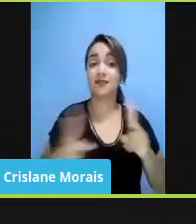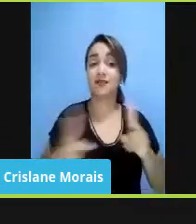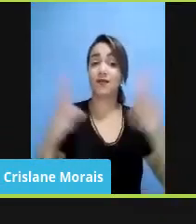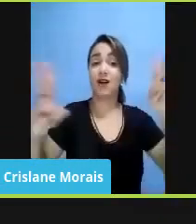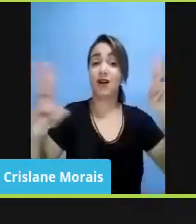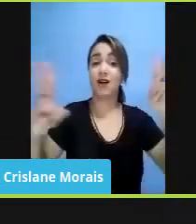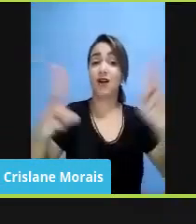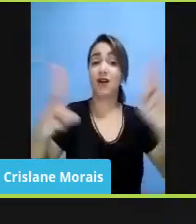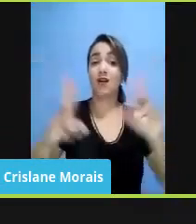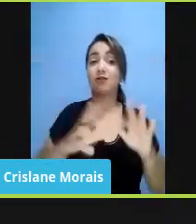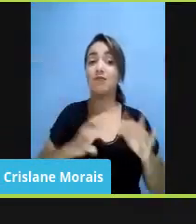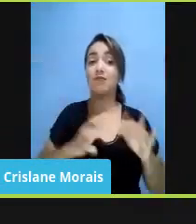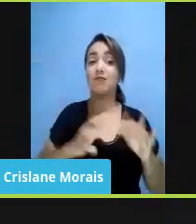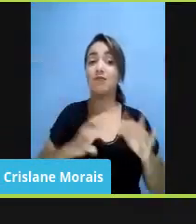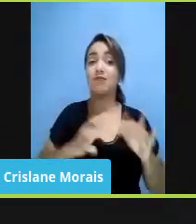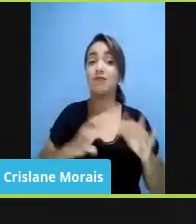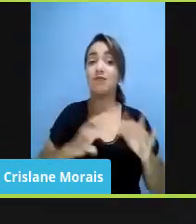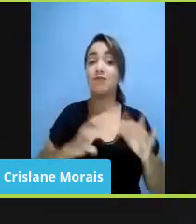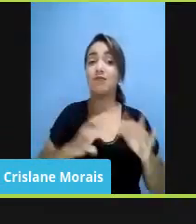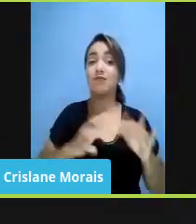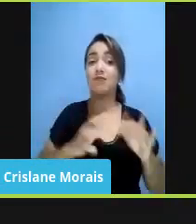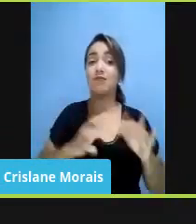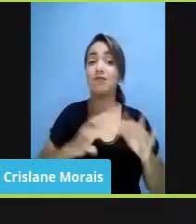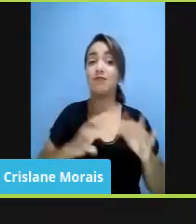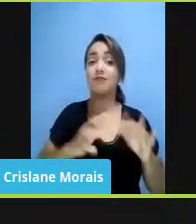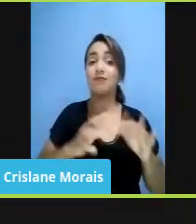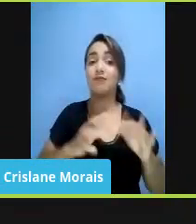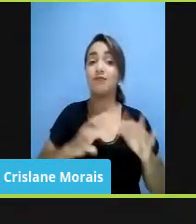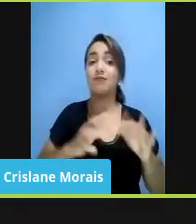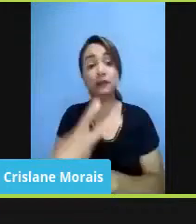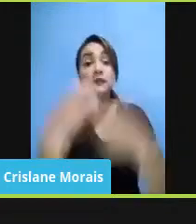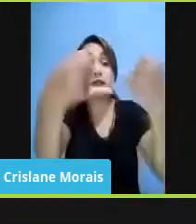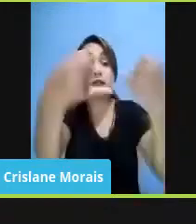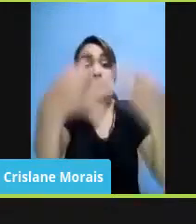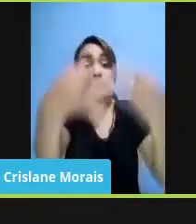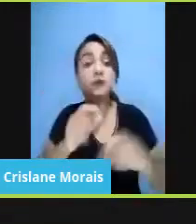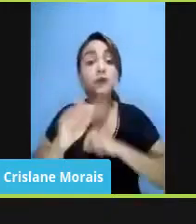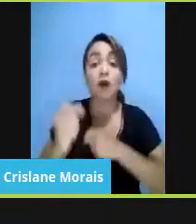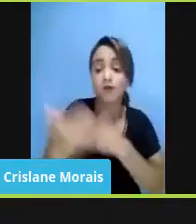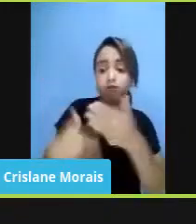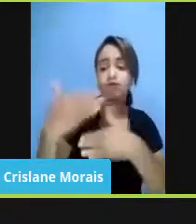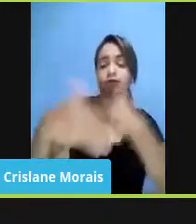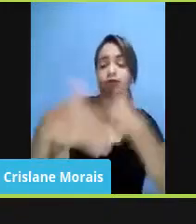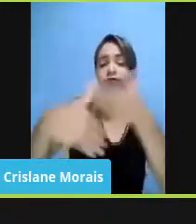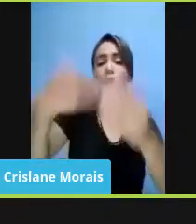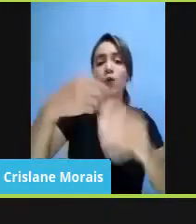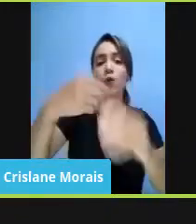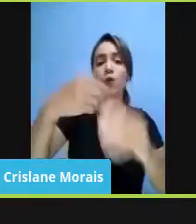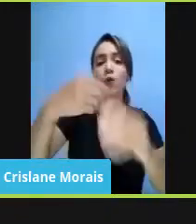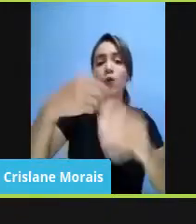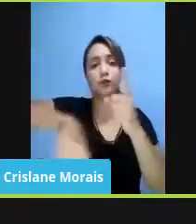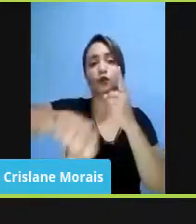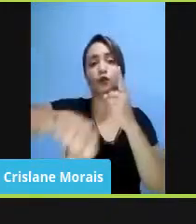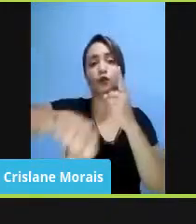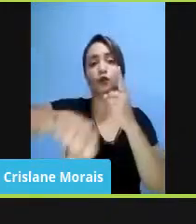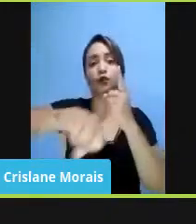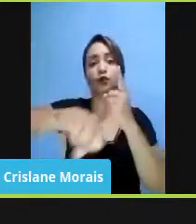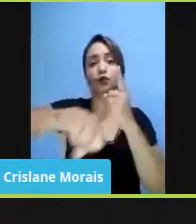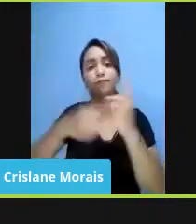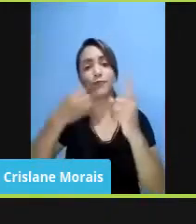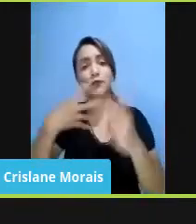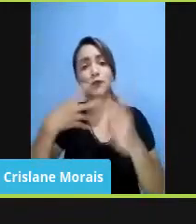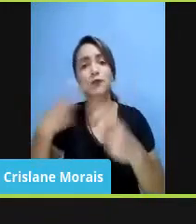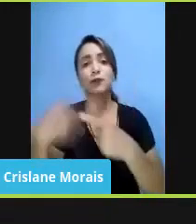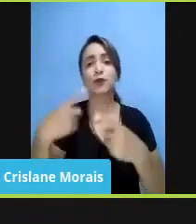muito forte no artigo 3º, que se propõe à construção de uma sociedade totalmente utópica, porque partia de uma